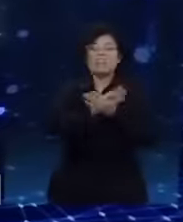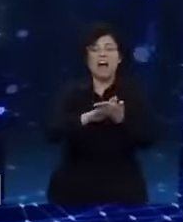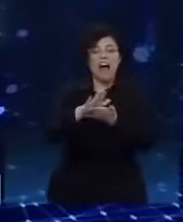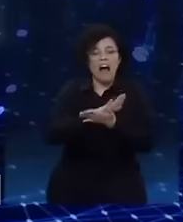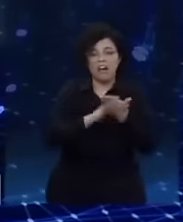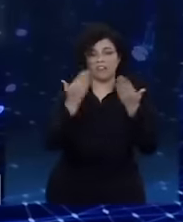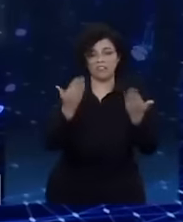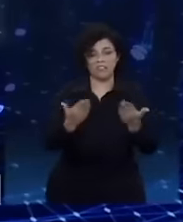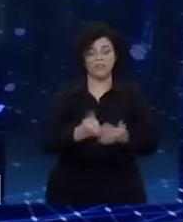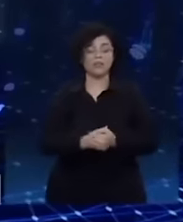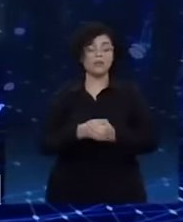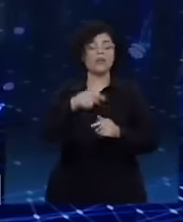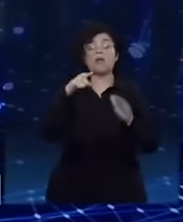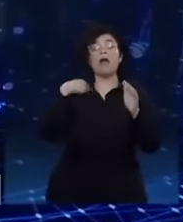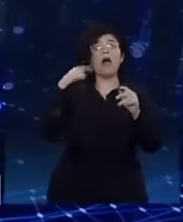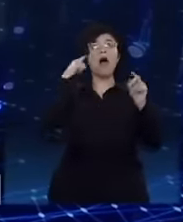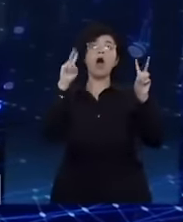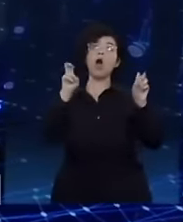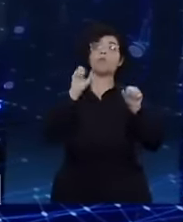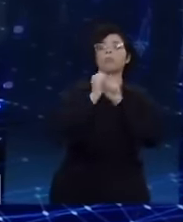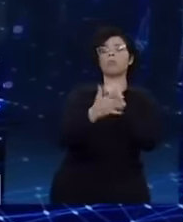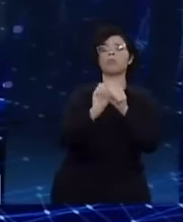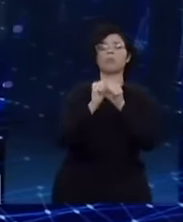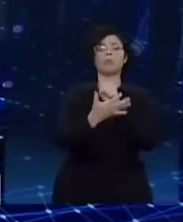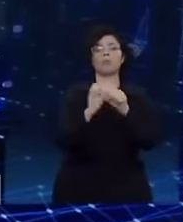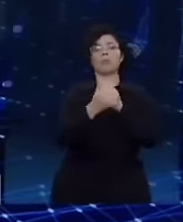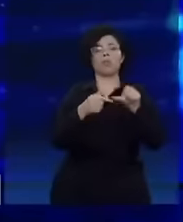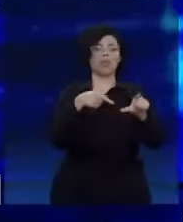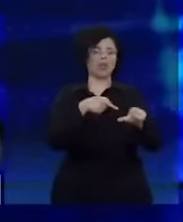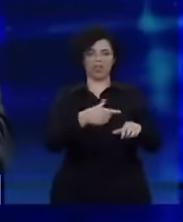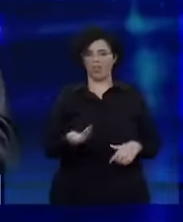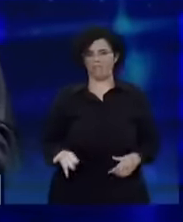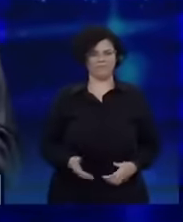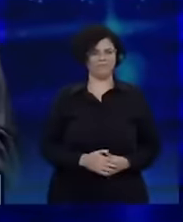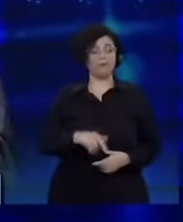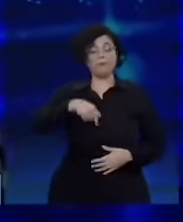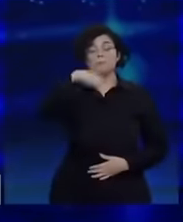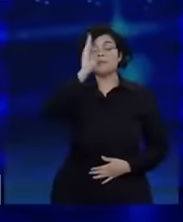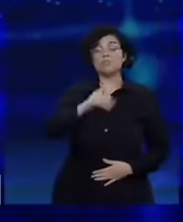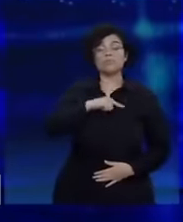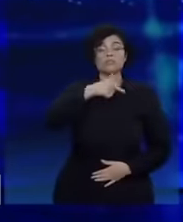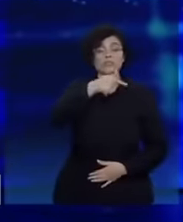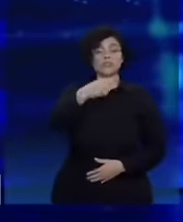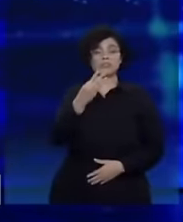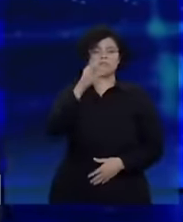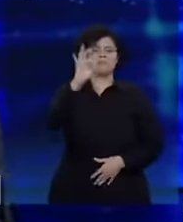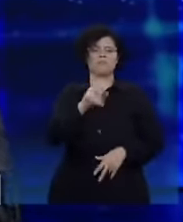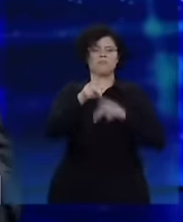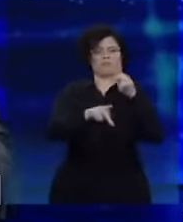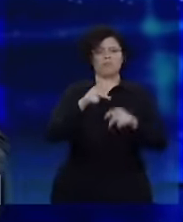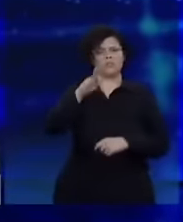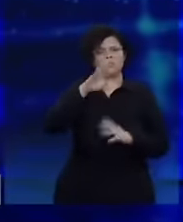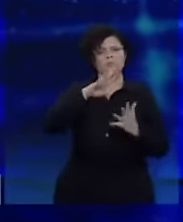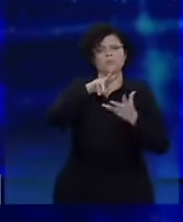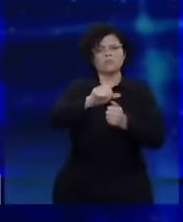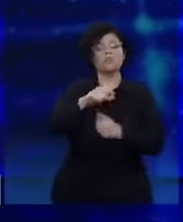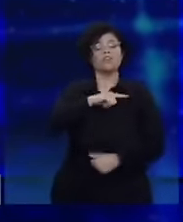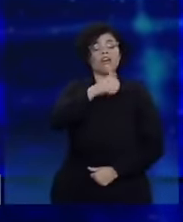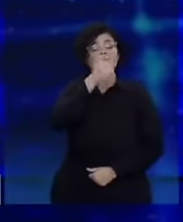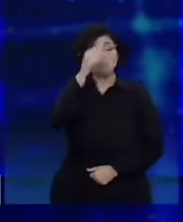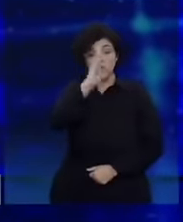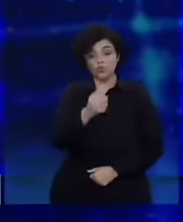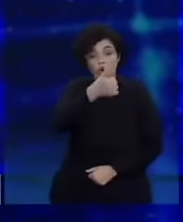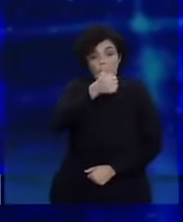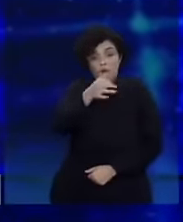Mas eu vou perguntar de pandemia. O Brasil tem 3% da população mundial. E o Brasil teve 11%